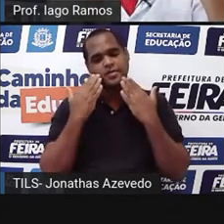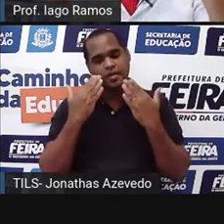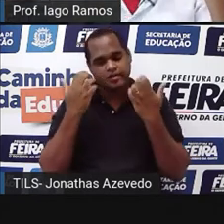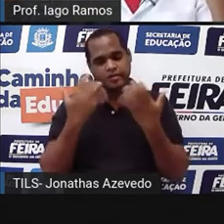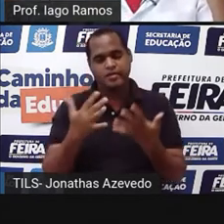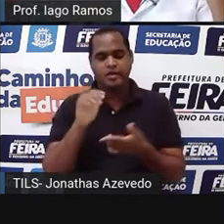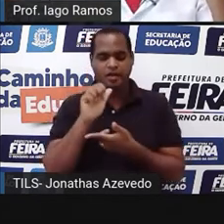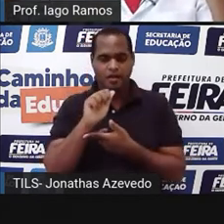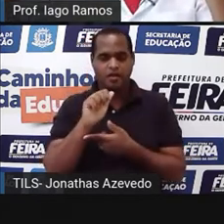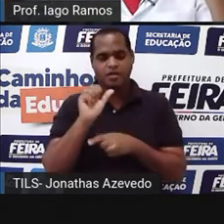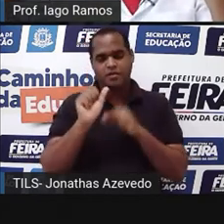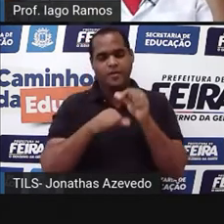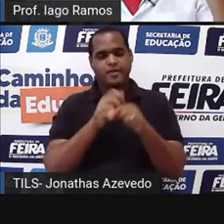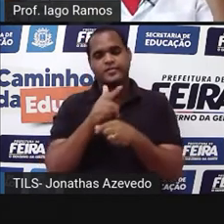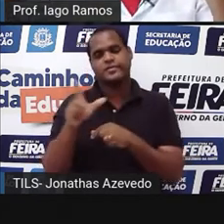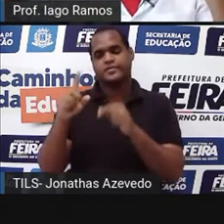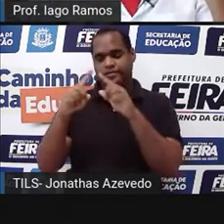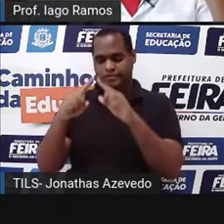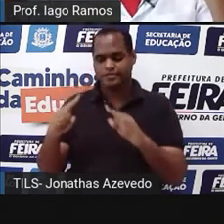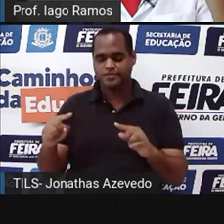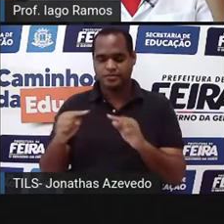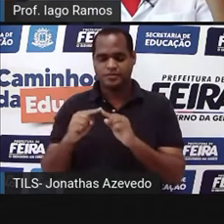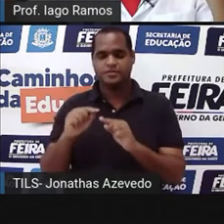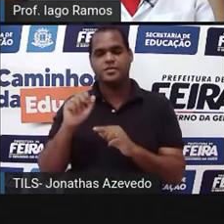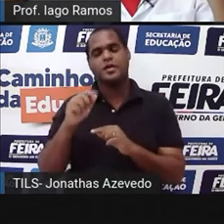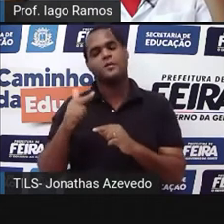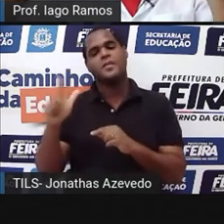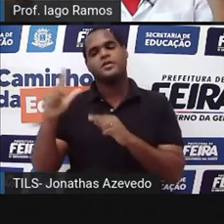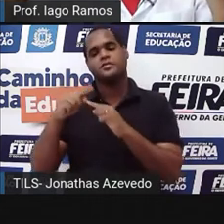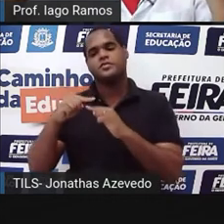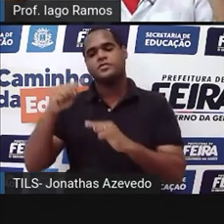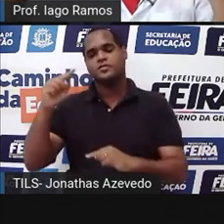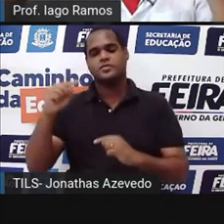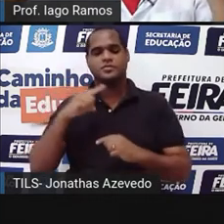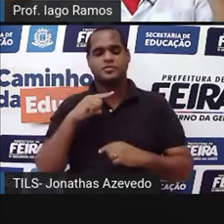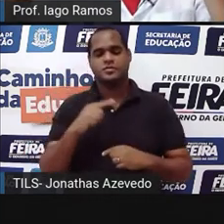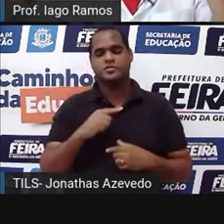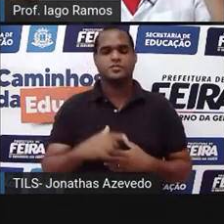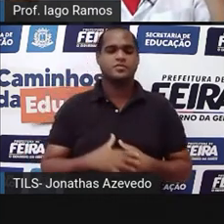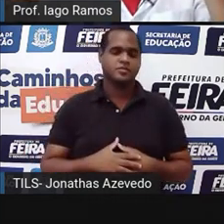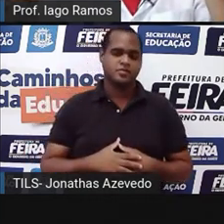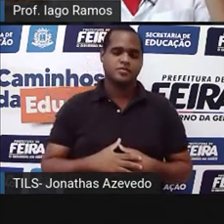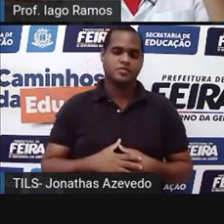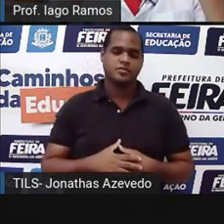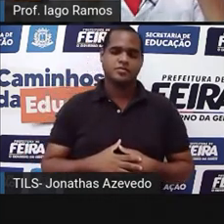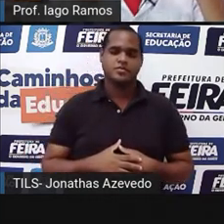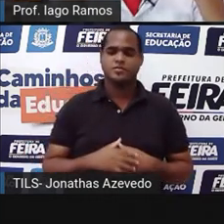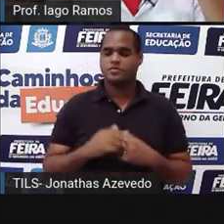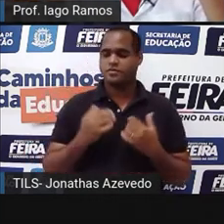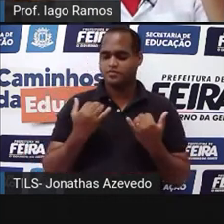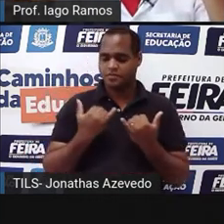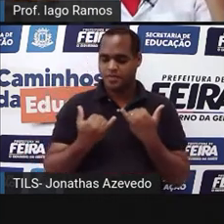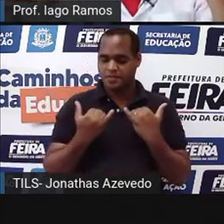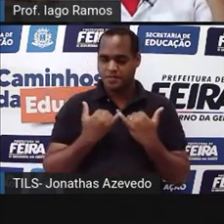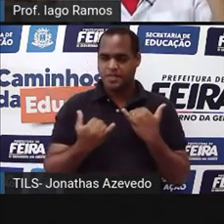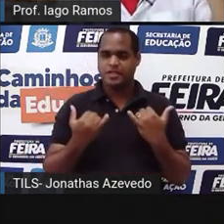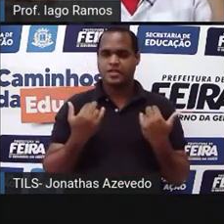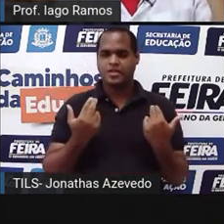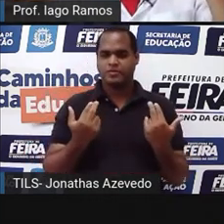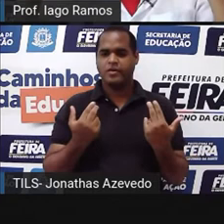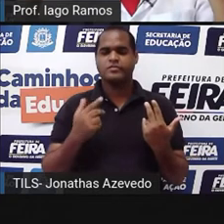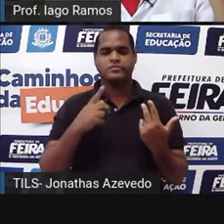no triângulo maior? Que tá ali, né? No mesmo local, vamos pensar assim,